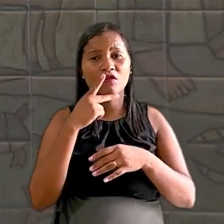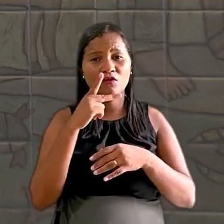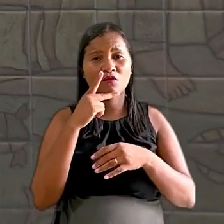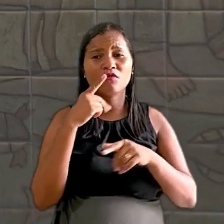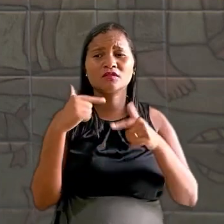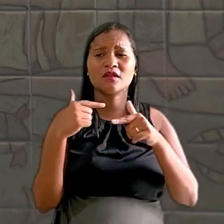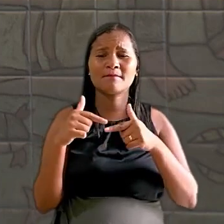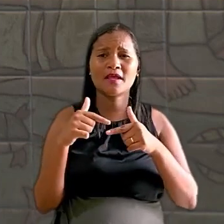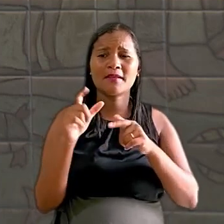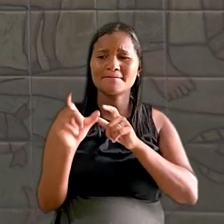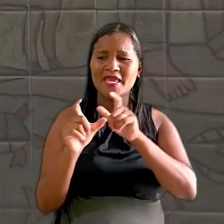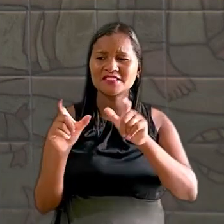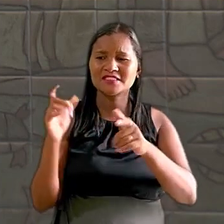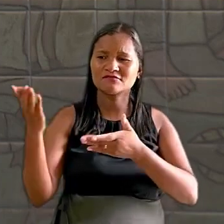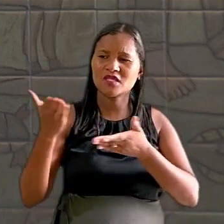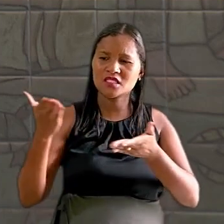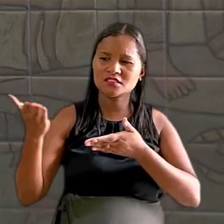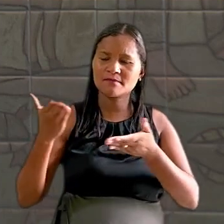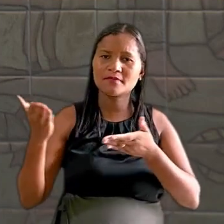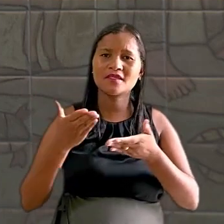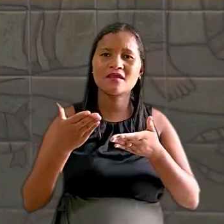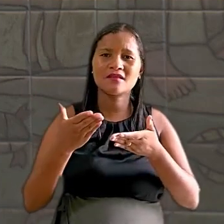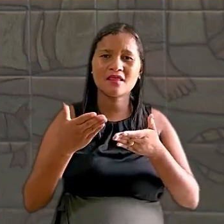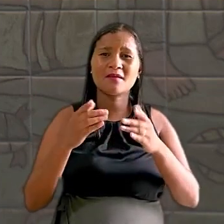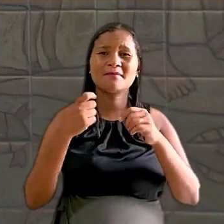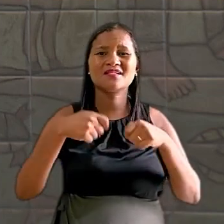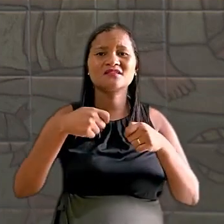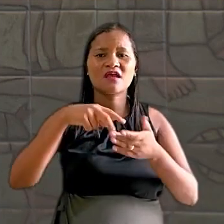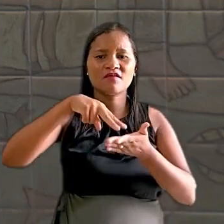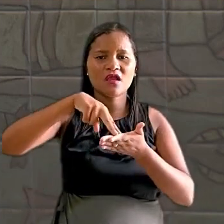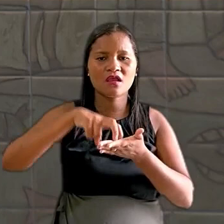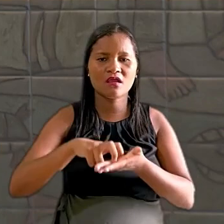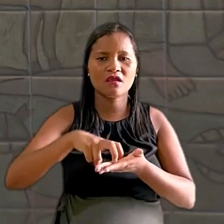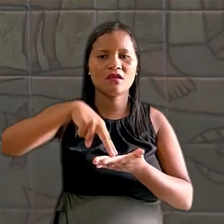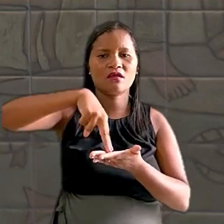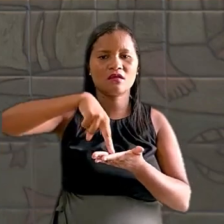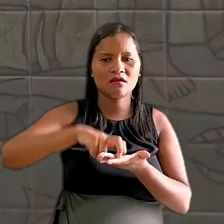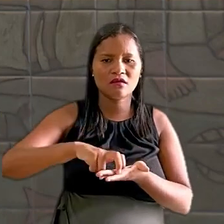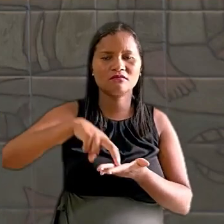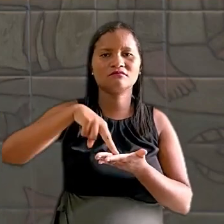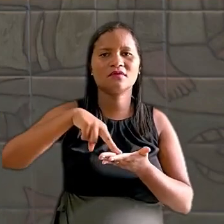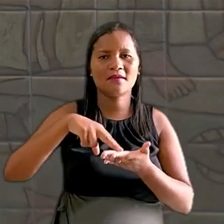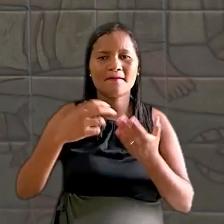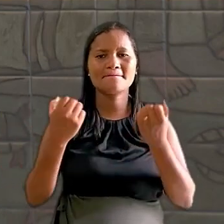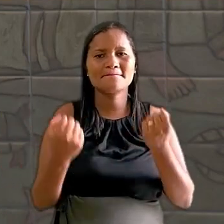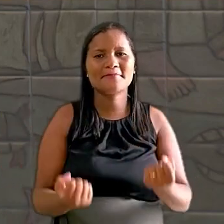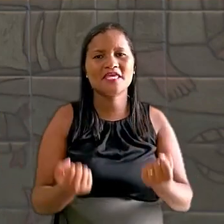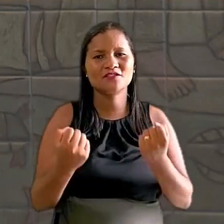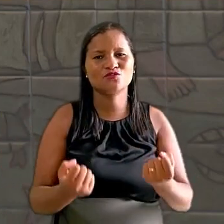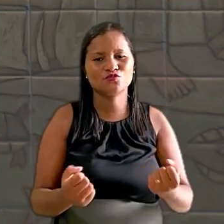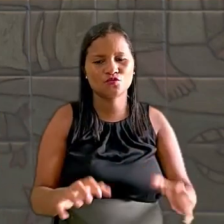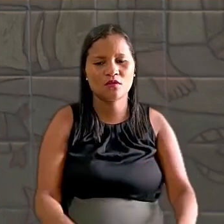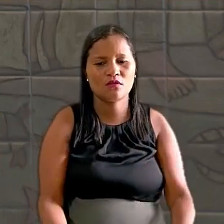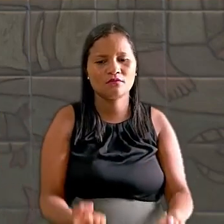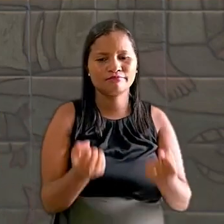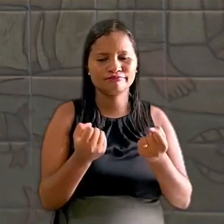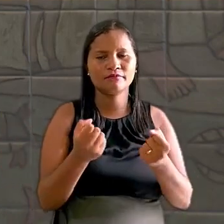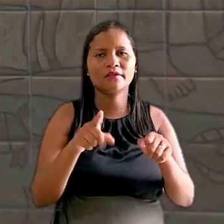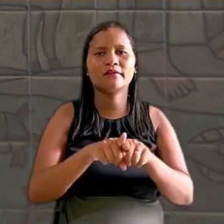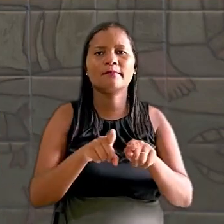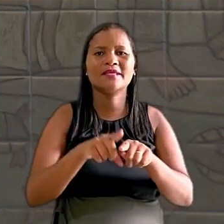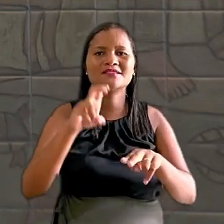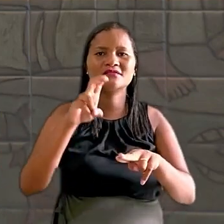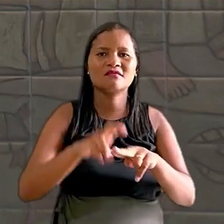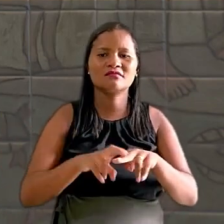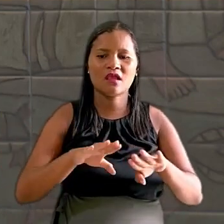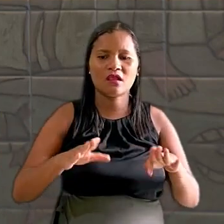consistia em receber peças e que, para isso, precisava abaixar diversas vezes e pegar peso, além de ter que se sentar em